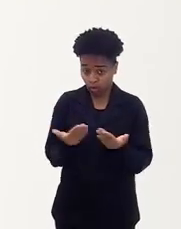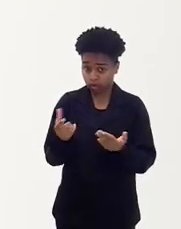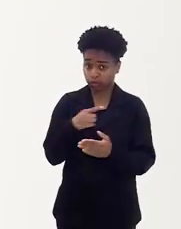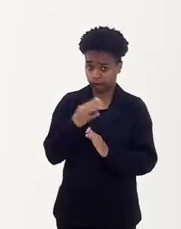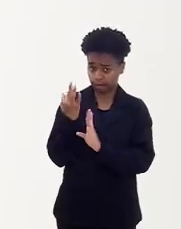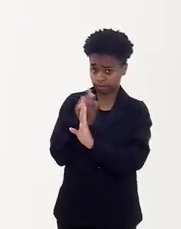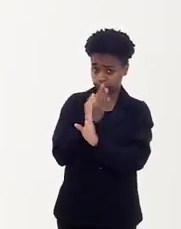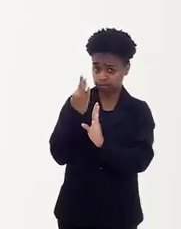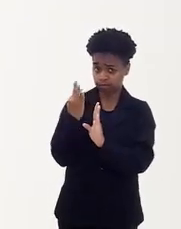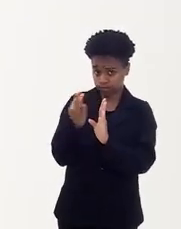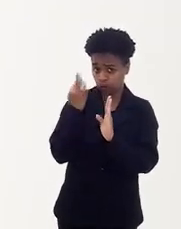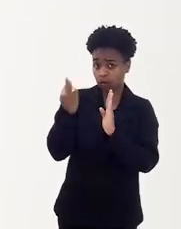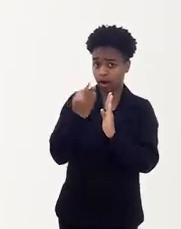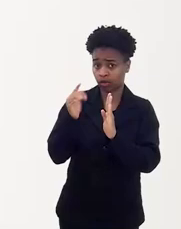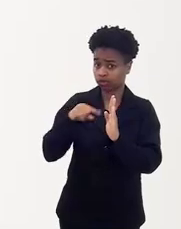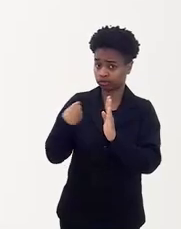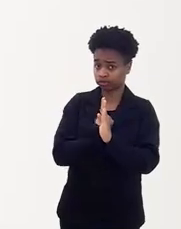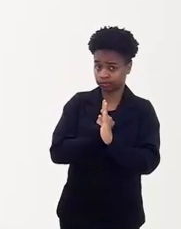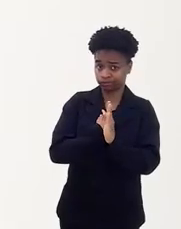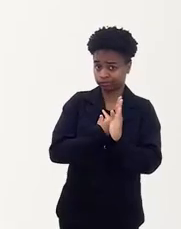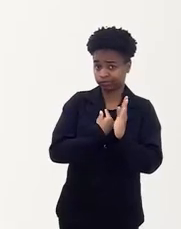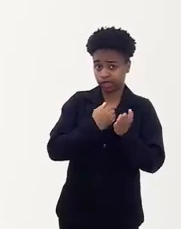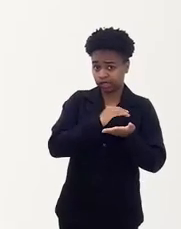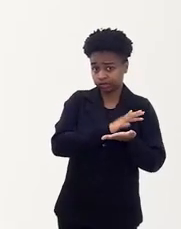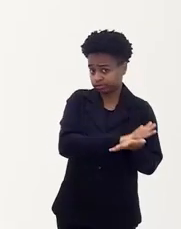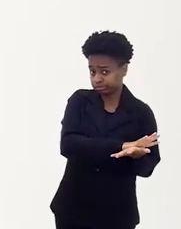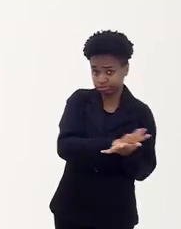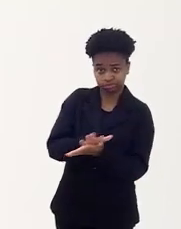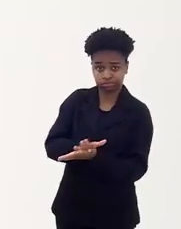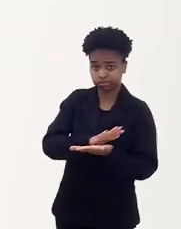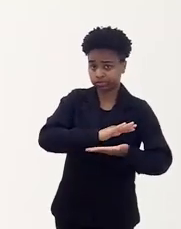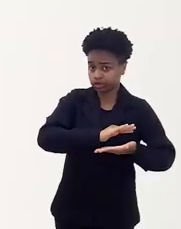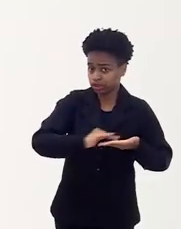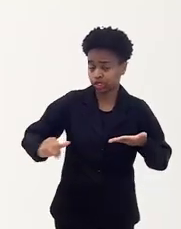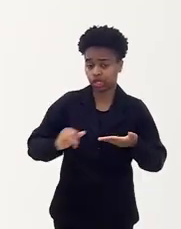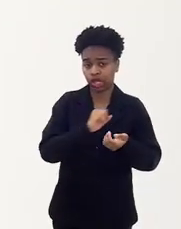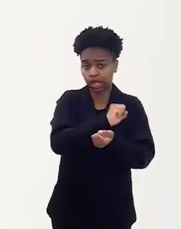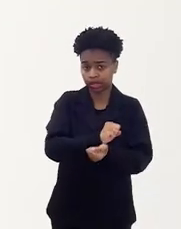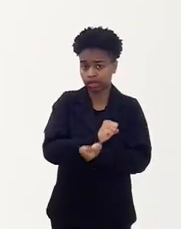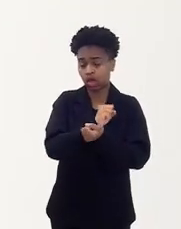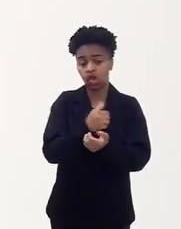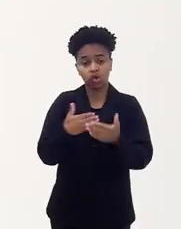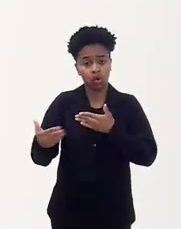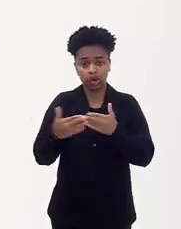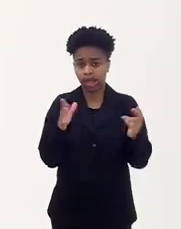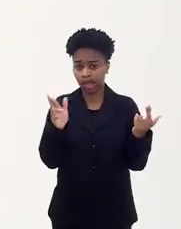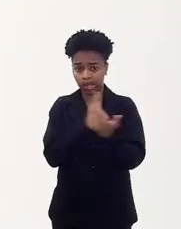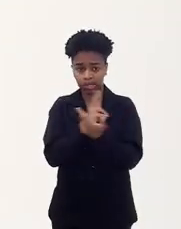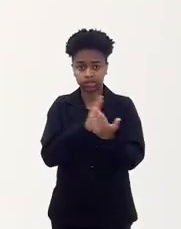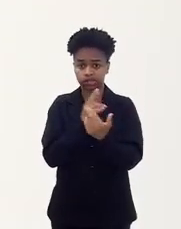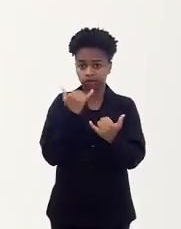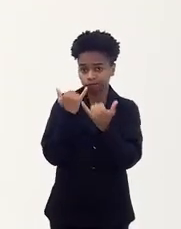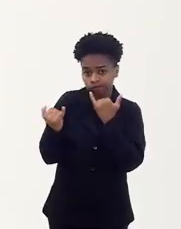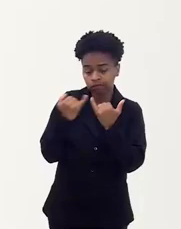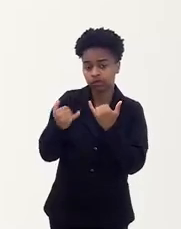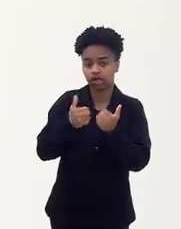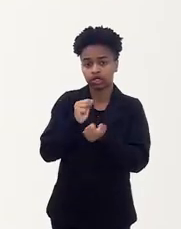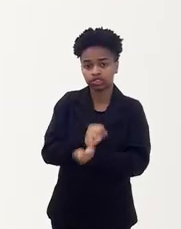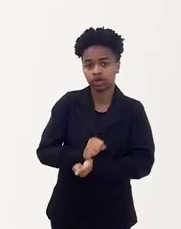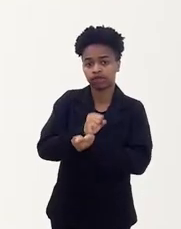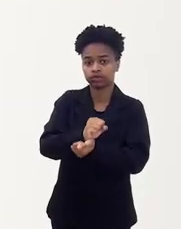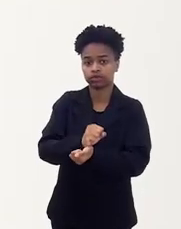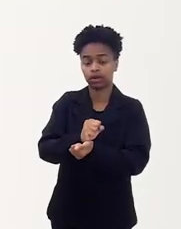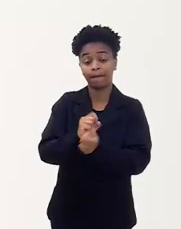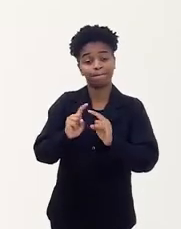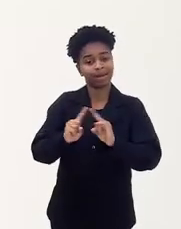formalmente, tenhamos abolido a escravatura, tenhamos abolido qualquer relação assimétrica e, portanto, de escravização para emprego de